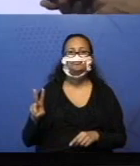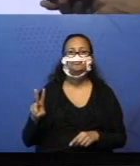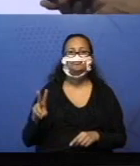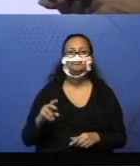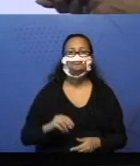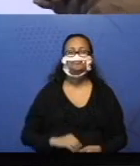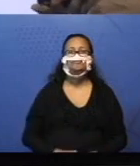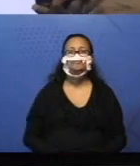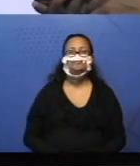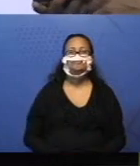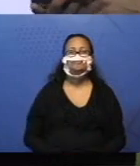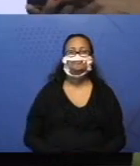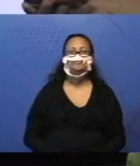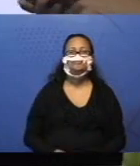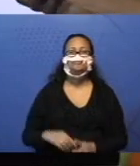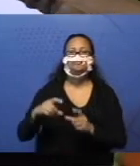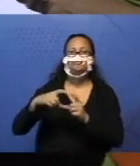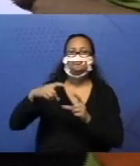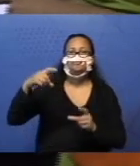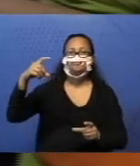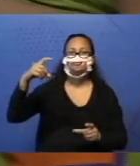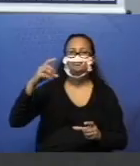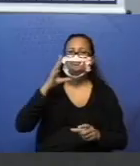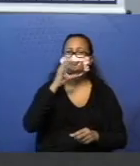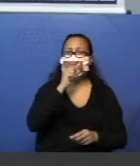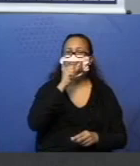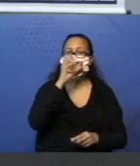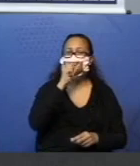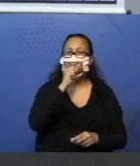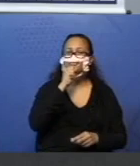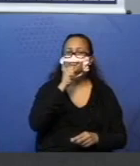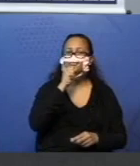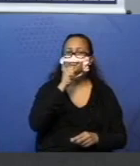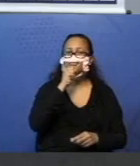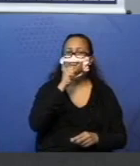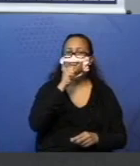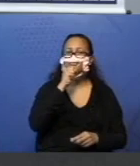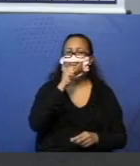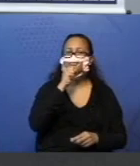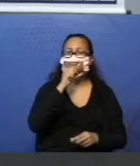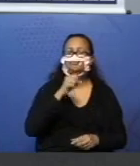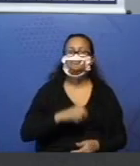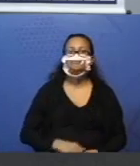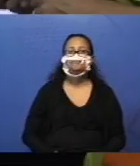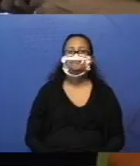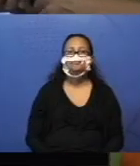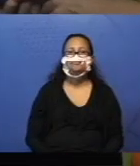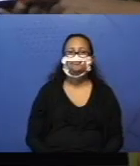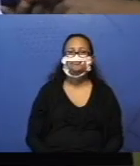Nossa barrinha laranja, né? É porque aqui tá saindo vermelha pra professora.